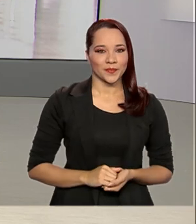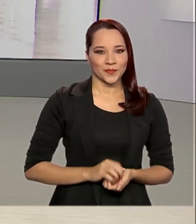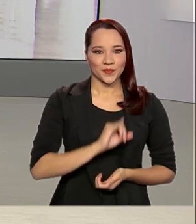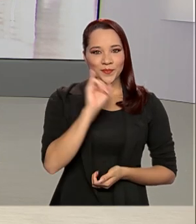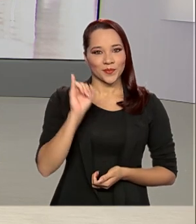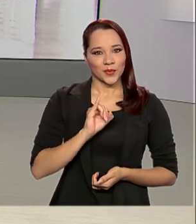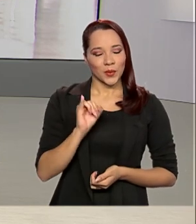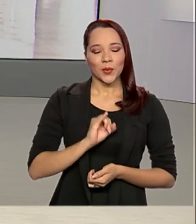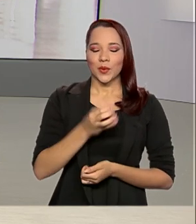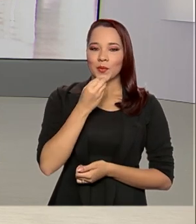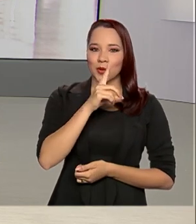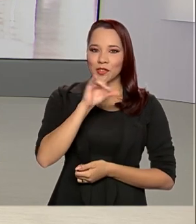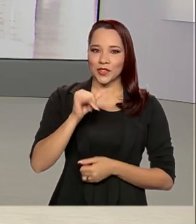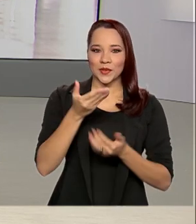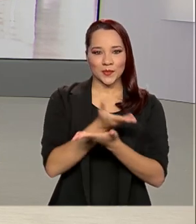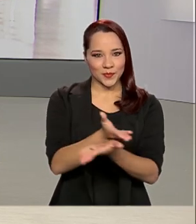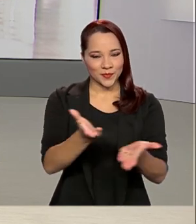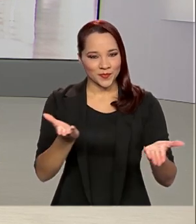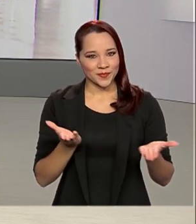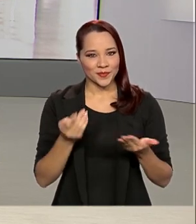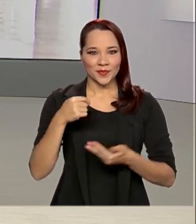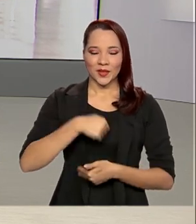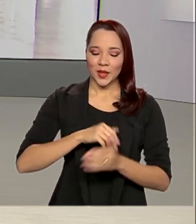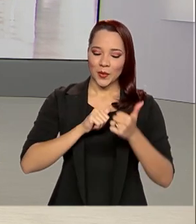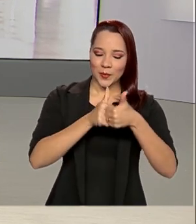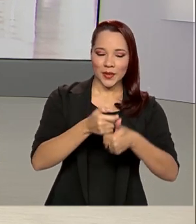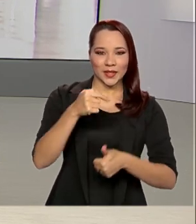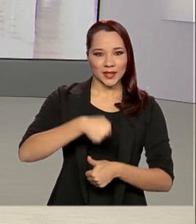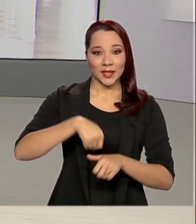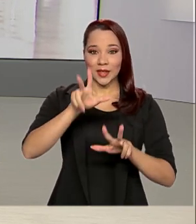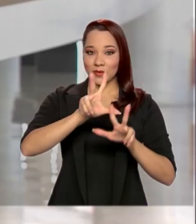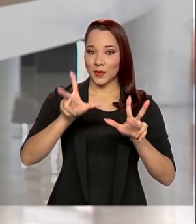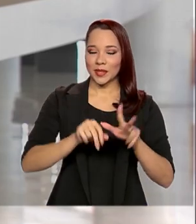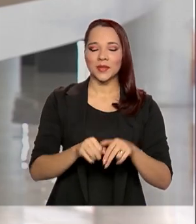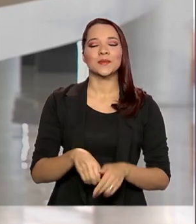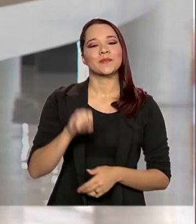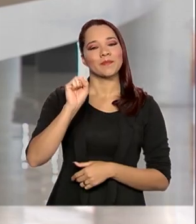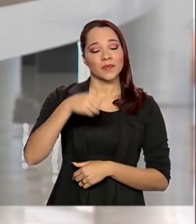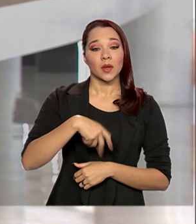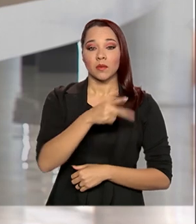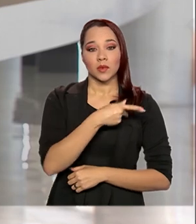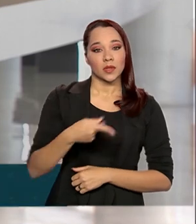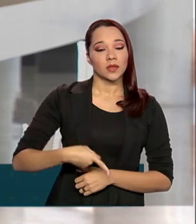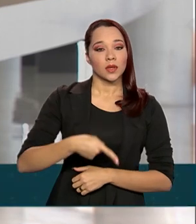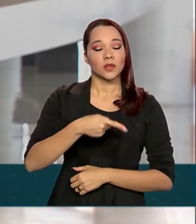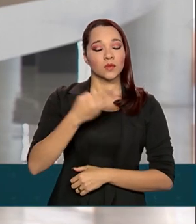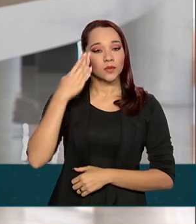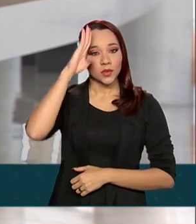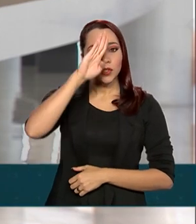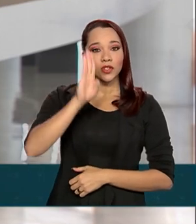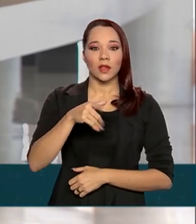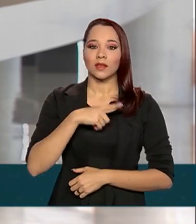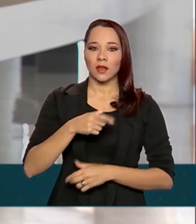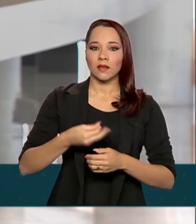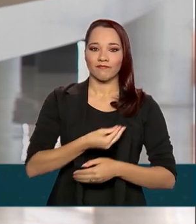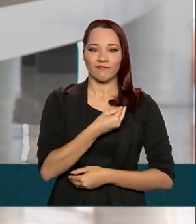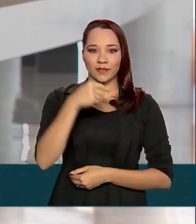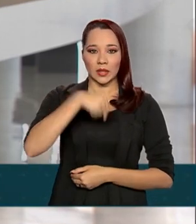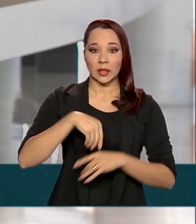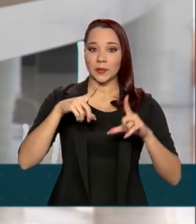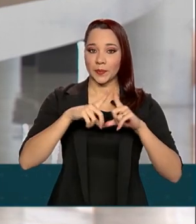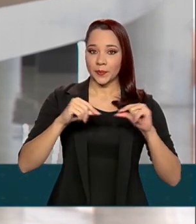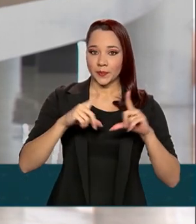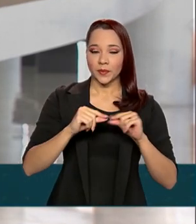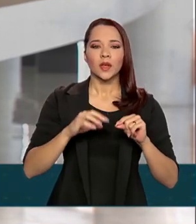Renata, bom dia para você, bom dia para você que acompanha a TV Brasil. É isso mesmo, o presidente Jair Bolsonaro já está aqui no Palácio do Planalto.